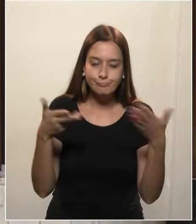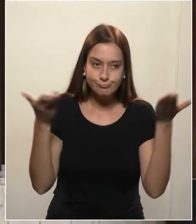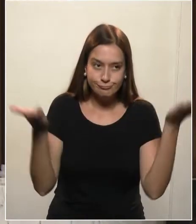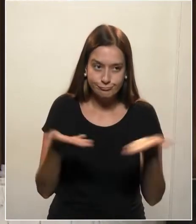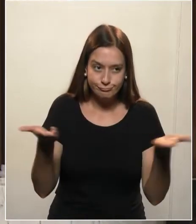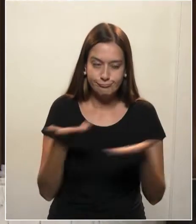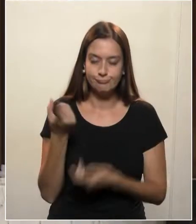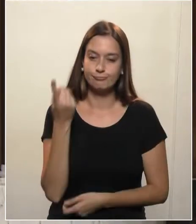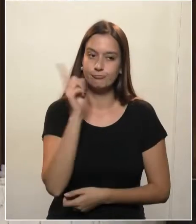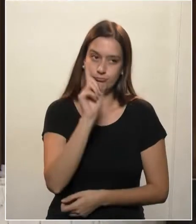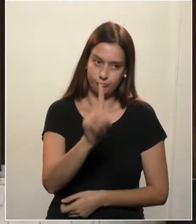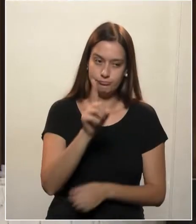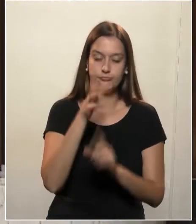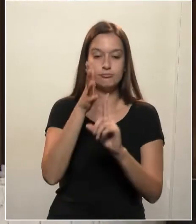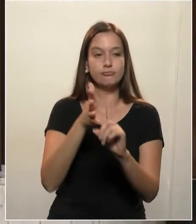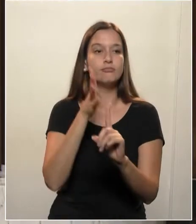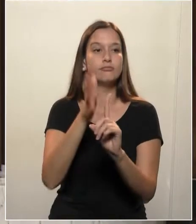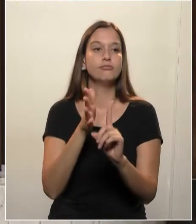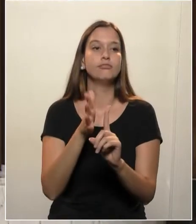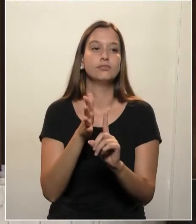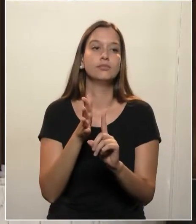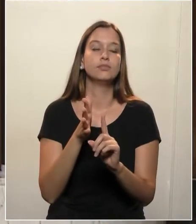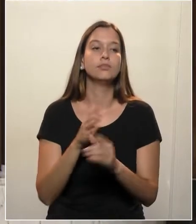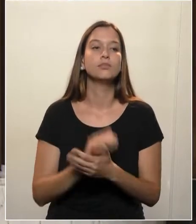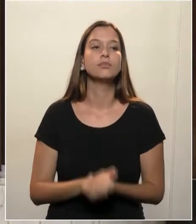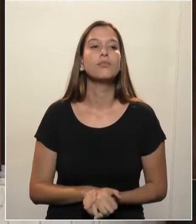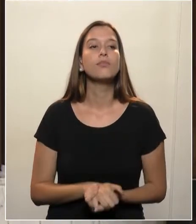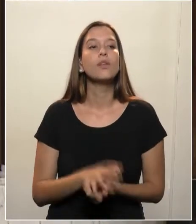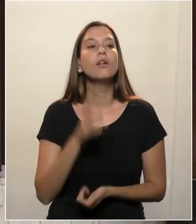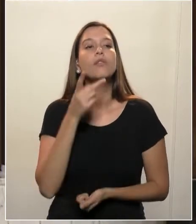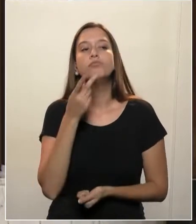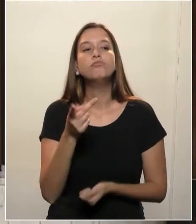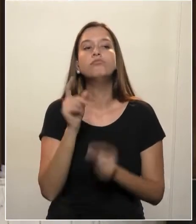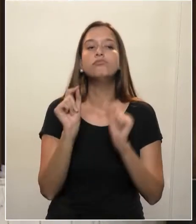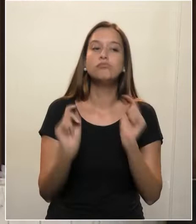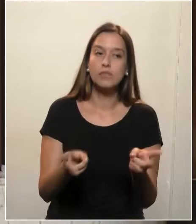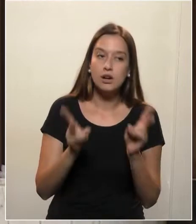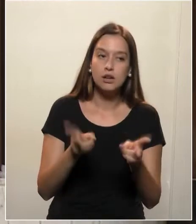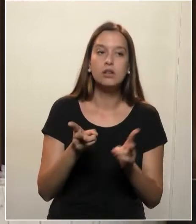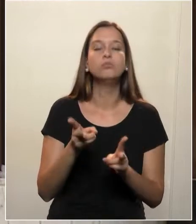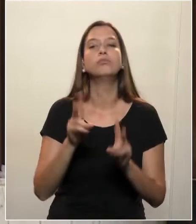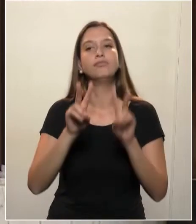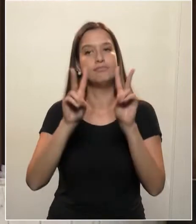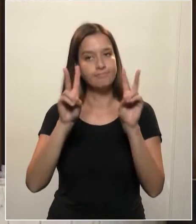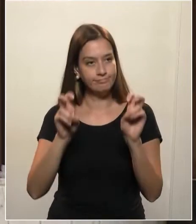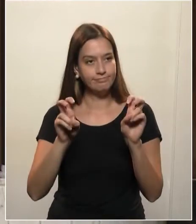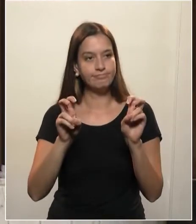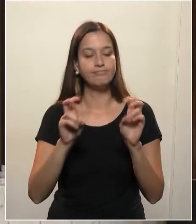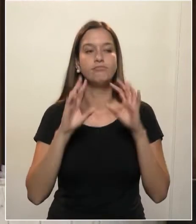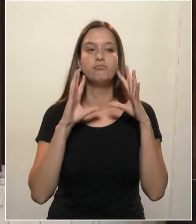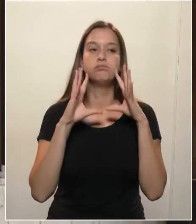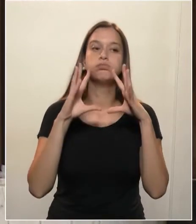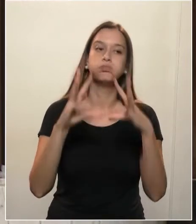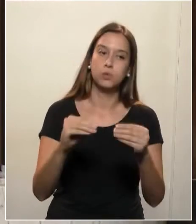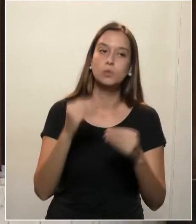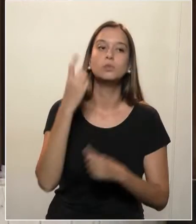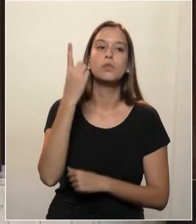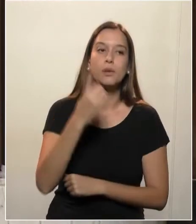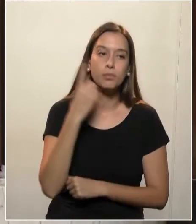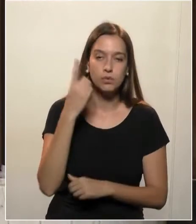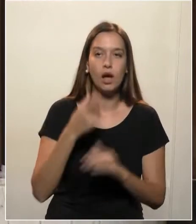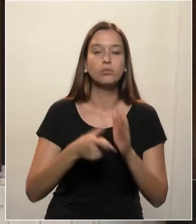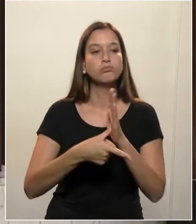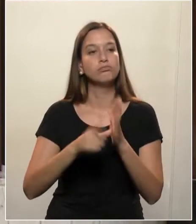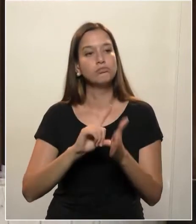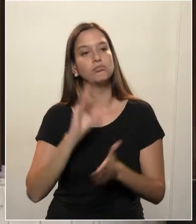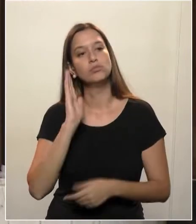para falar do mesmo assunto que todos os deputados que me antecederam falar.